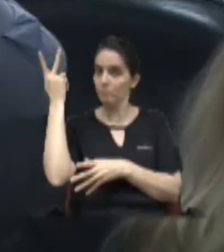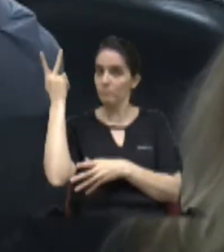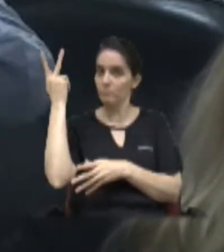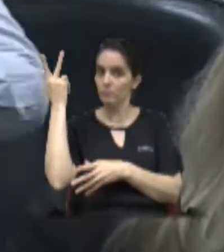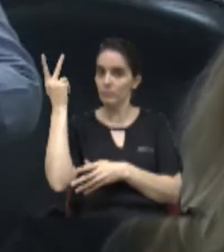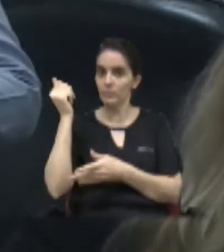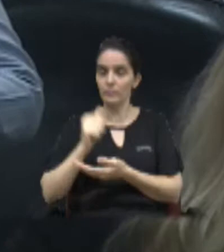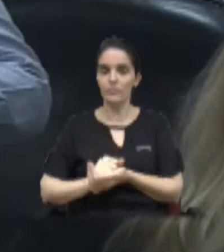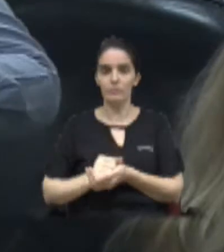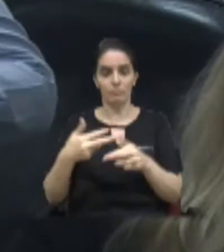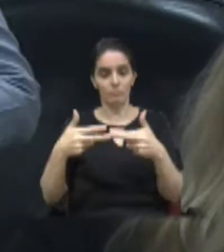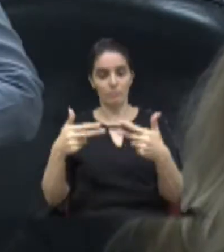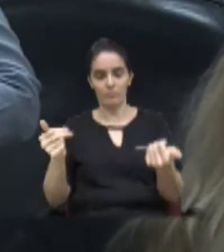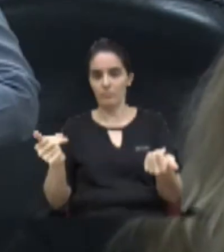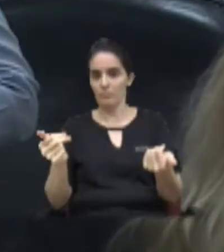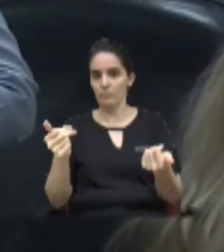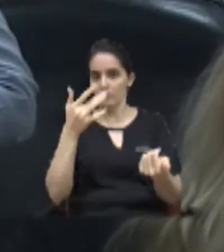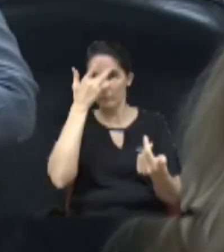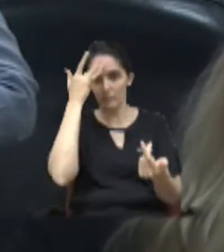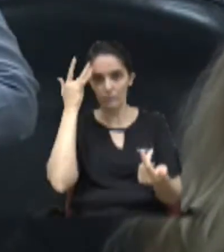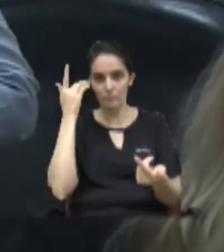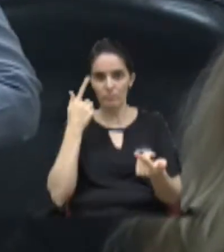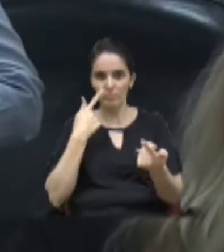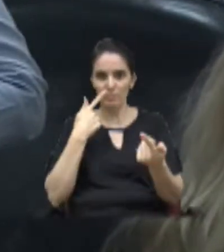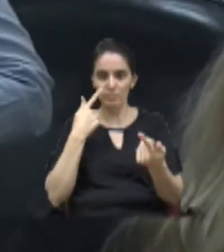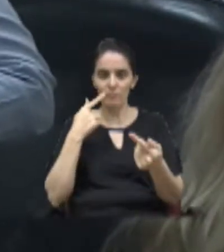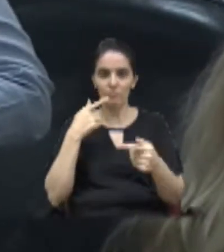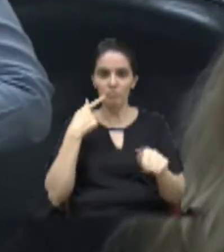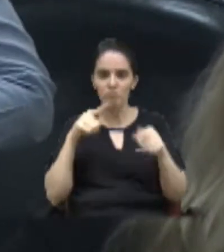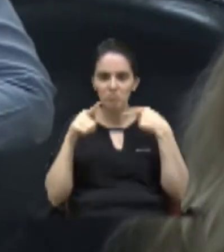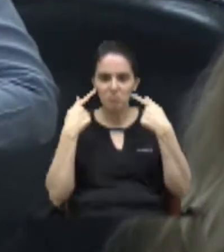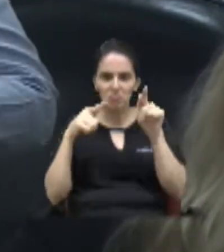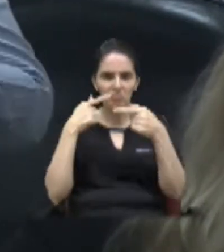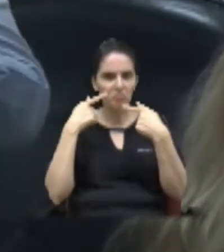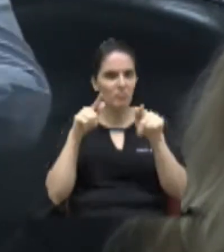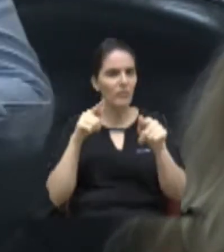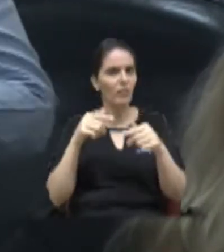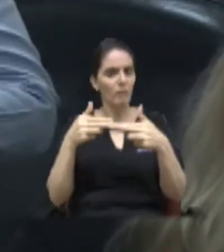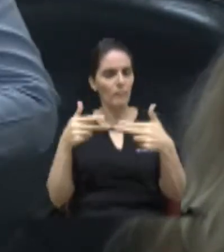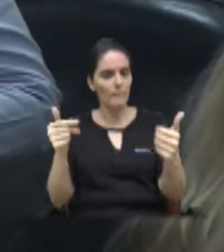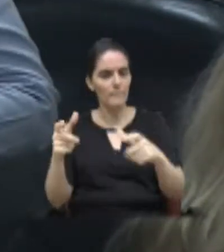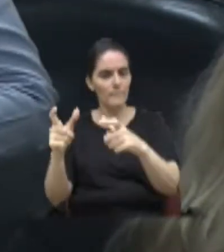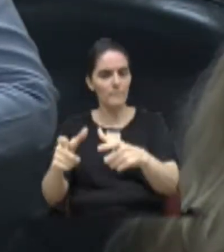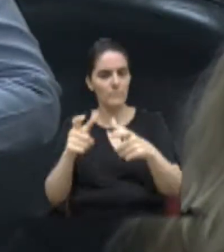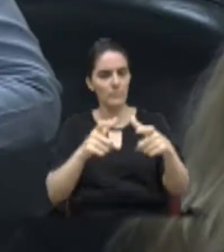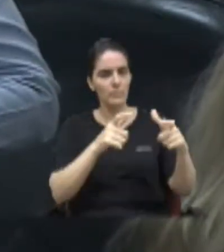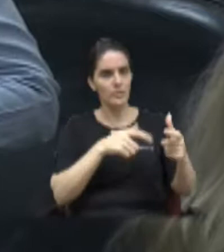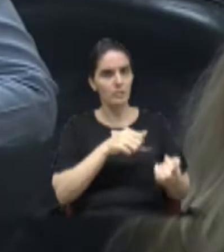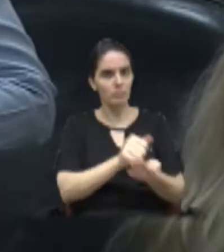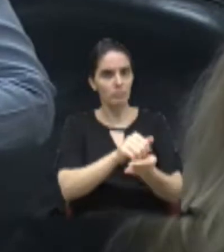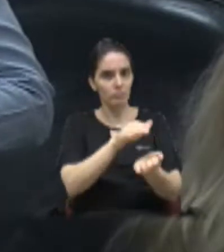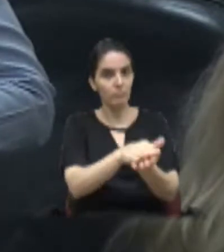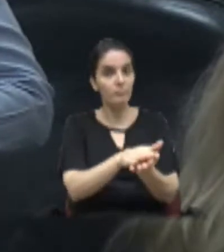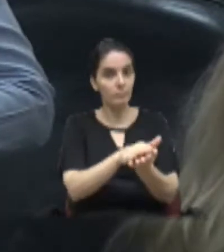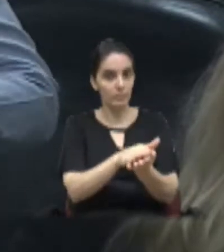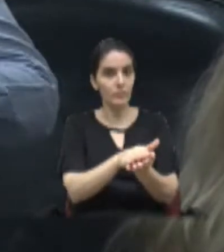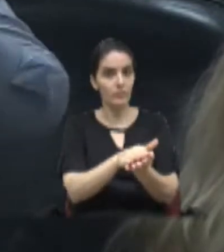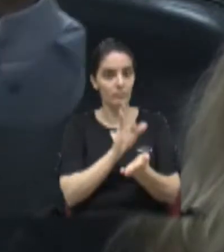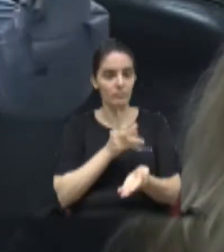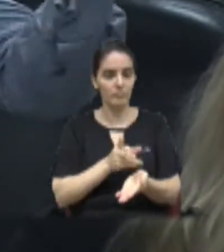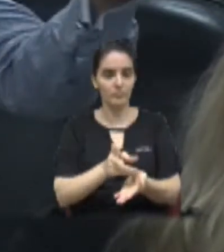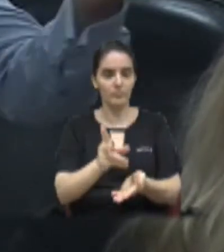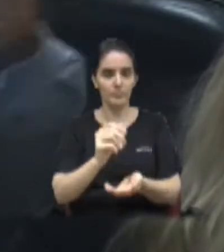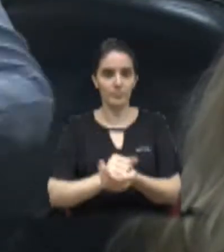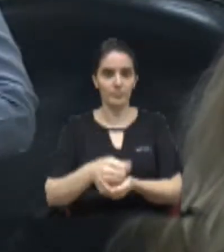várias reclamações, pelo menos eu tenho no meu gabinete, de vários lugares que têm multado pessoas constantemente,